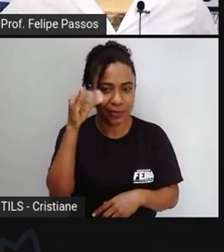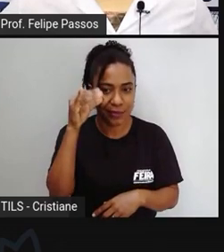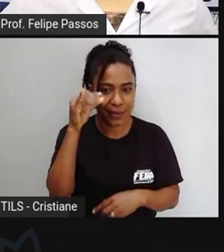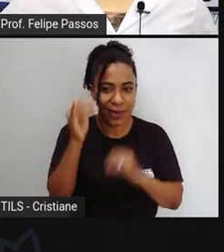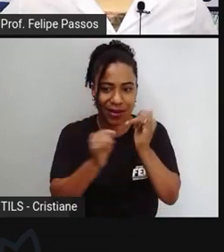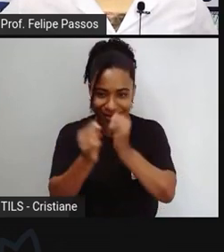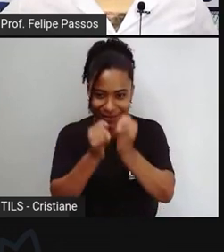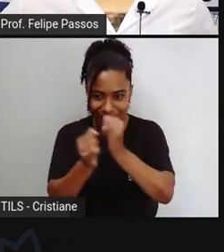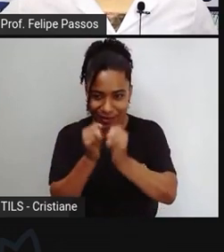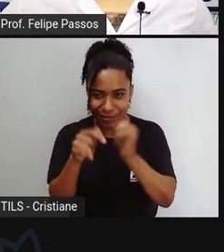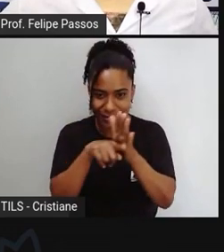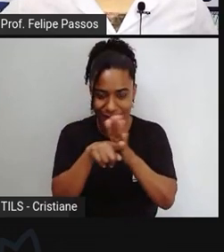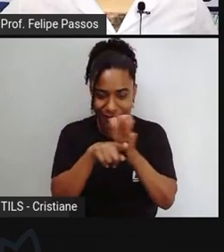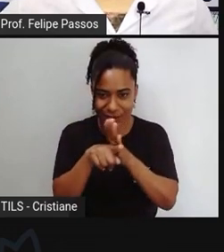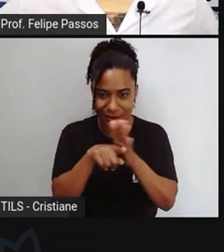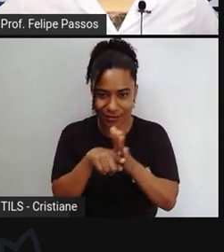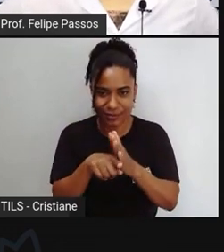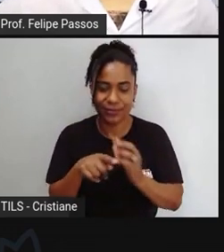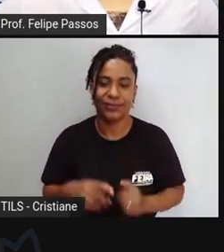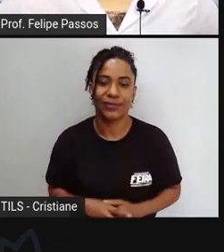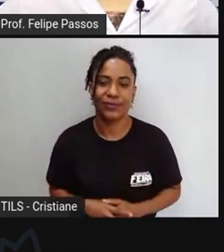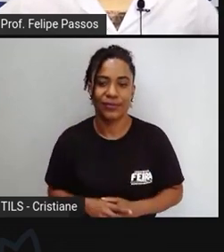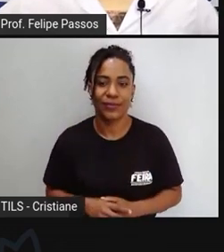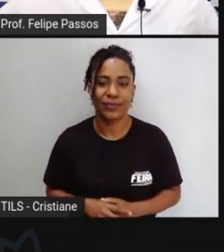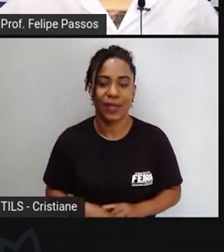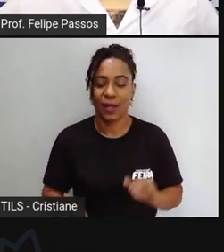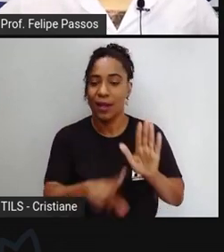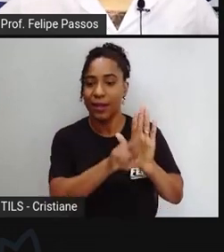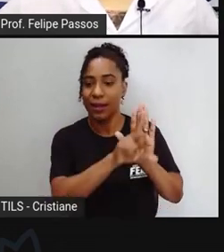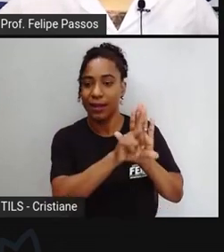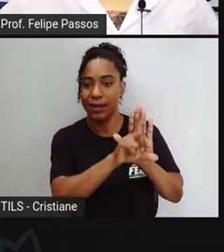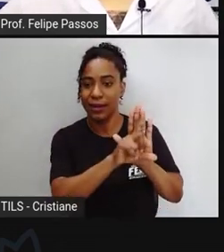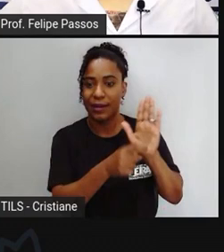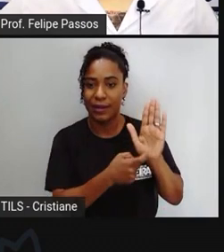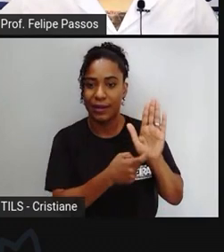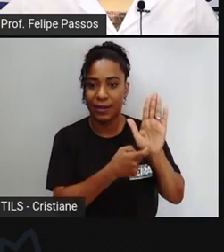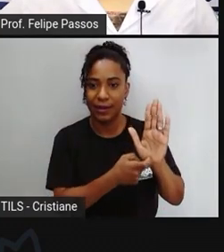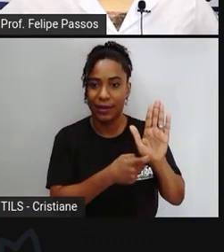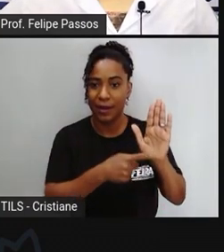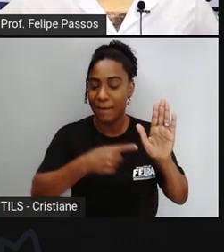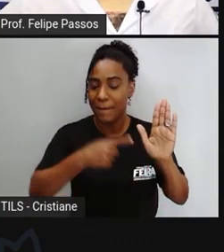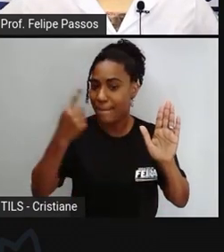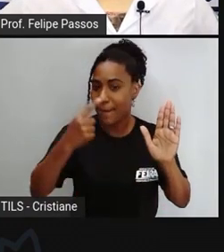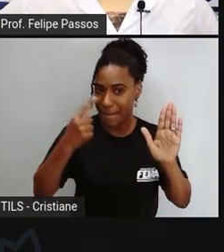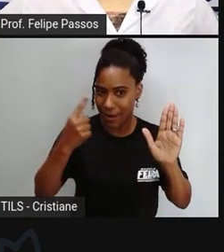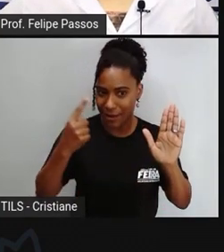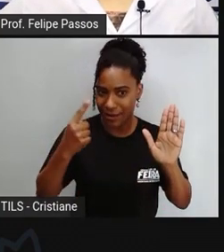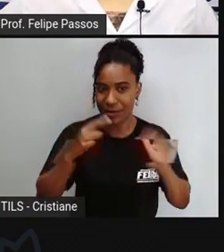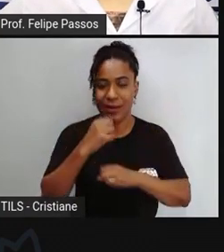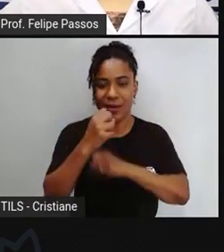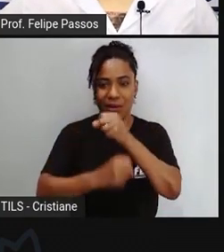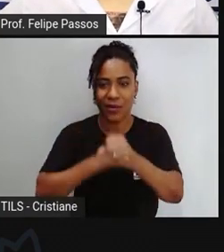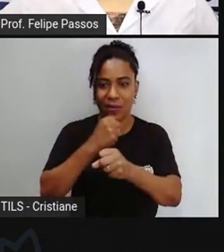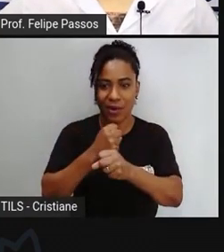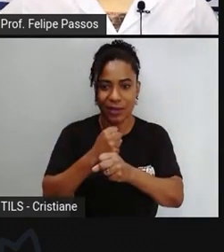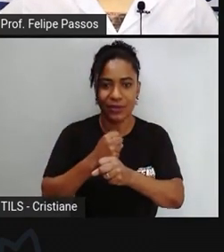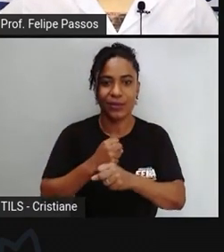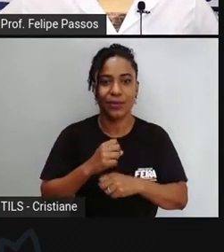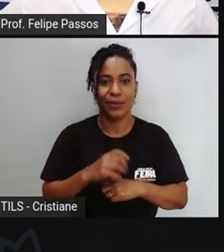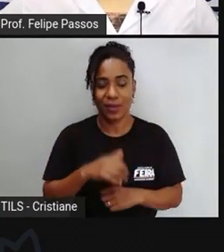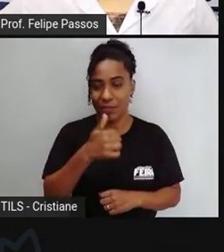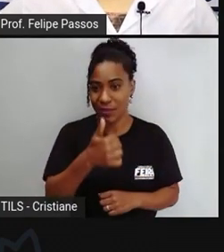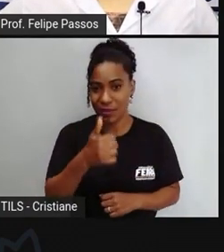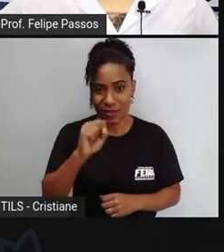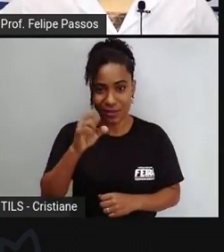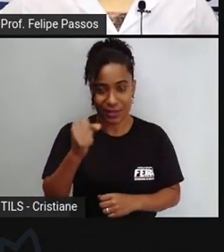a nossa primeira lei ambiental é de 1992 a